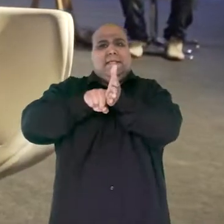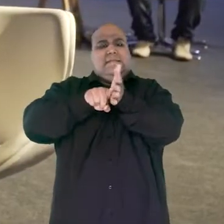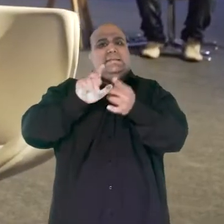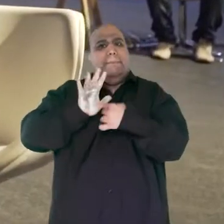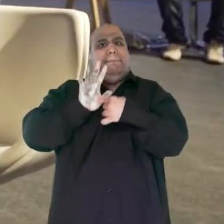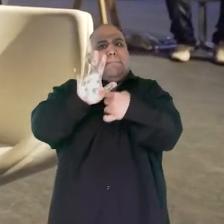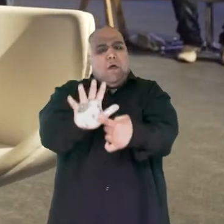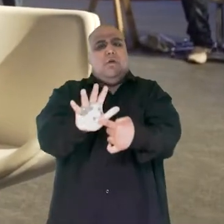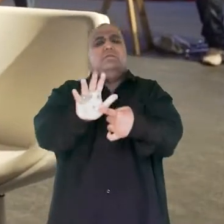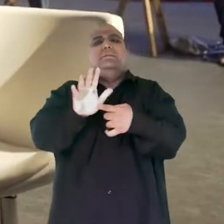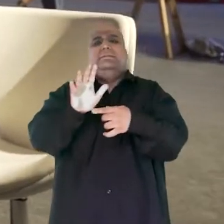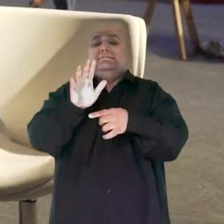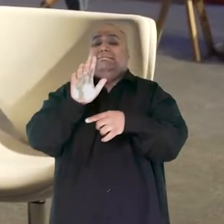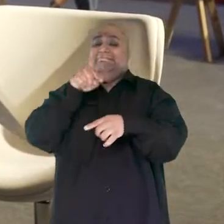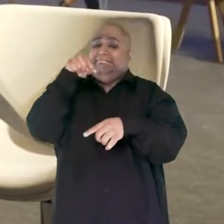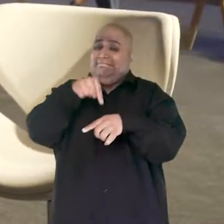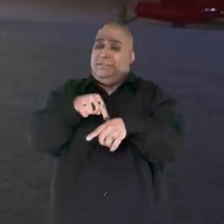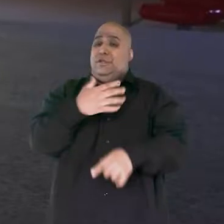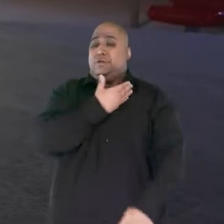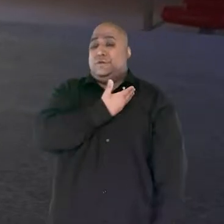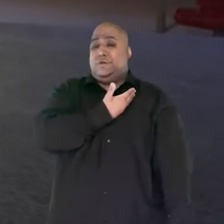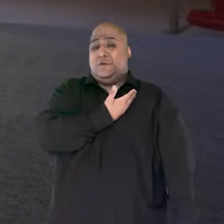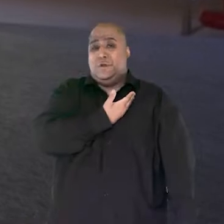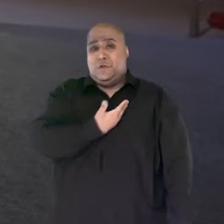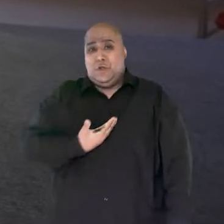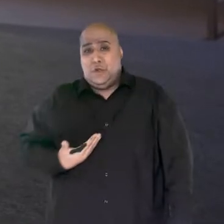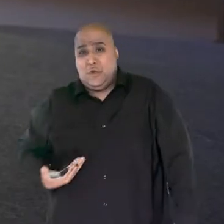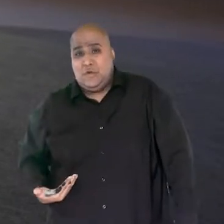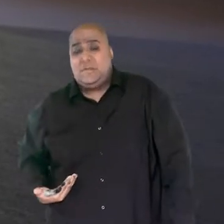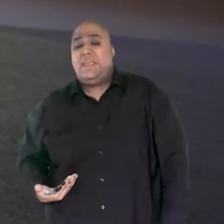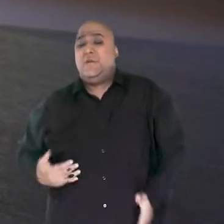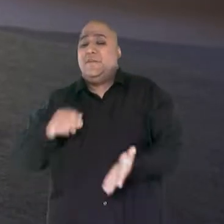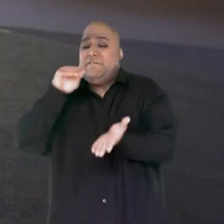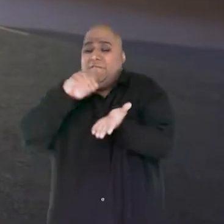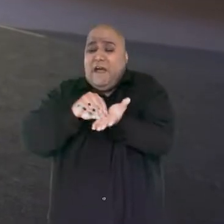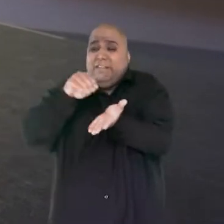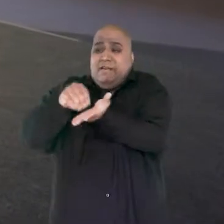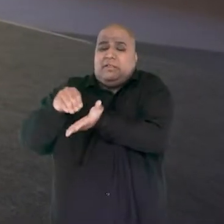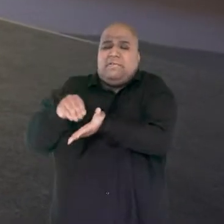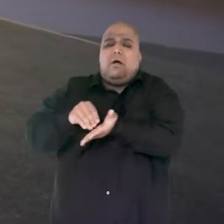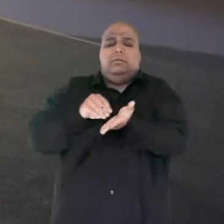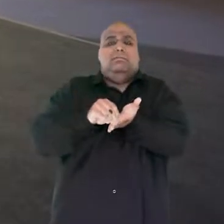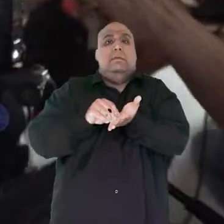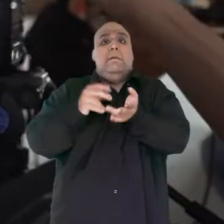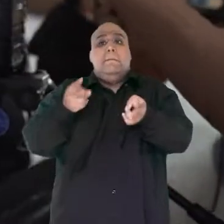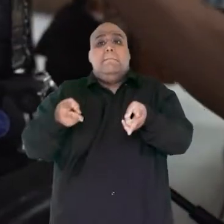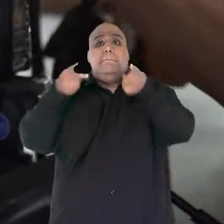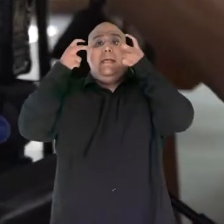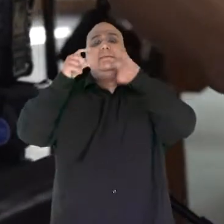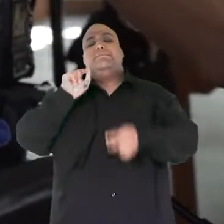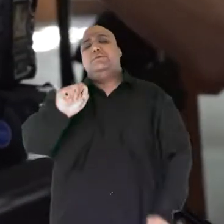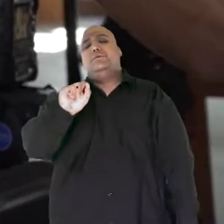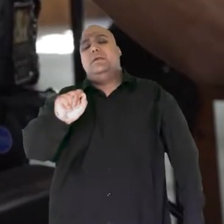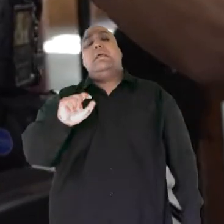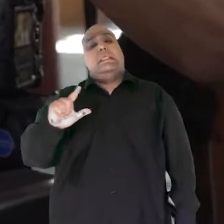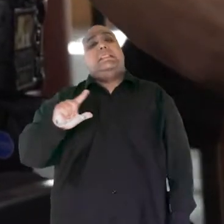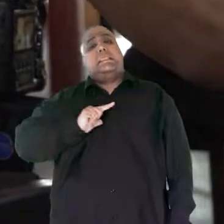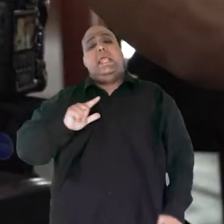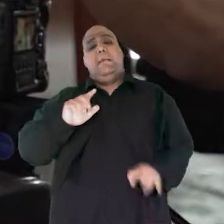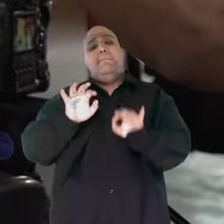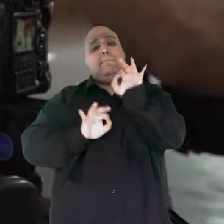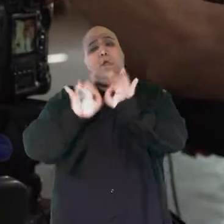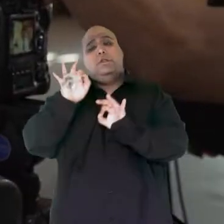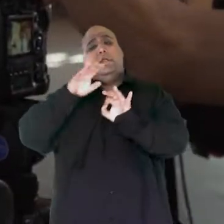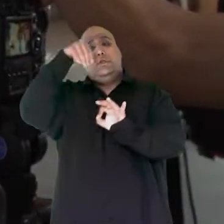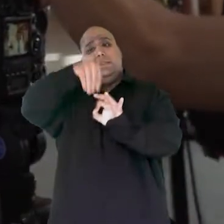traduz a existência de um Estado inconstitucional de coisas aqui no país, nós também percebemos que